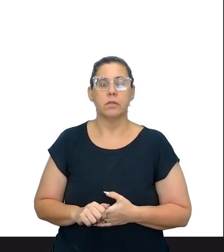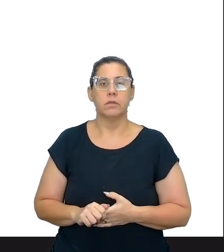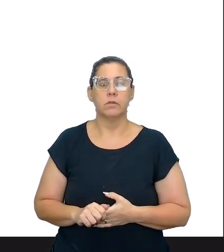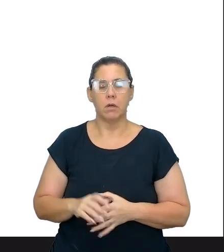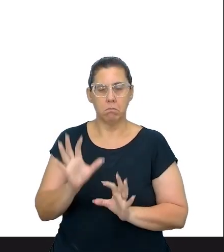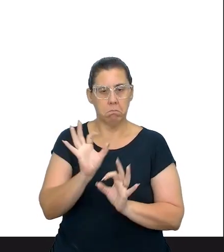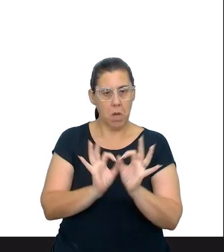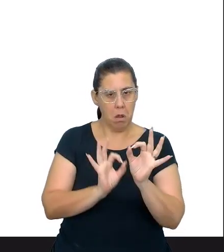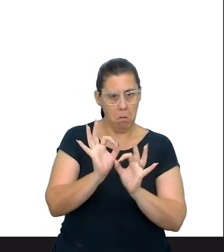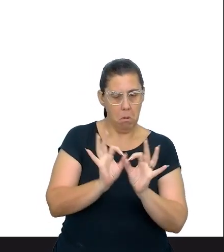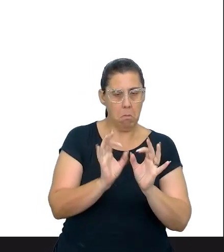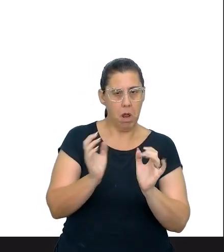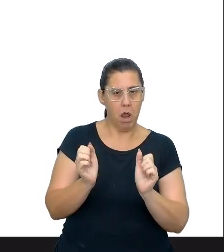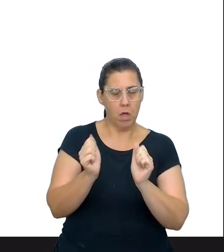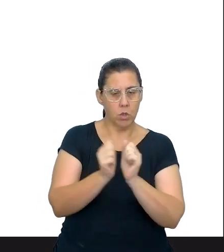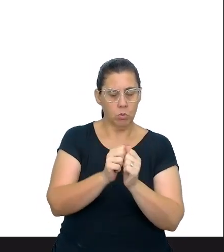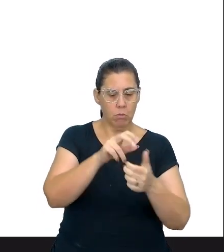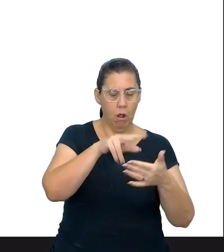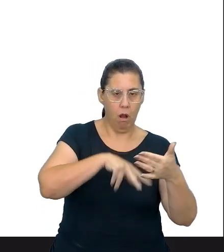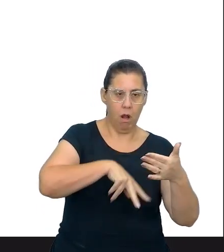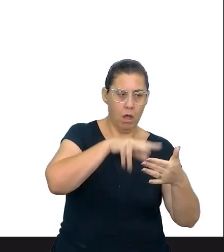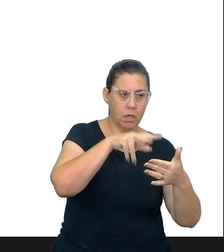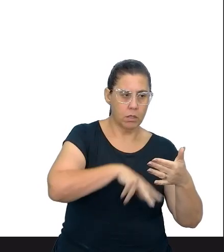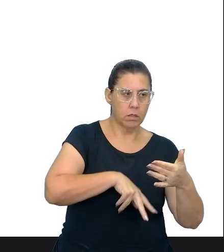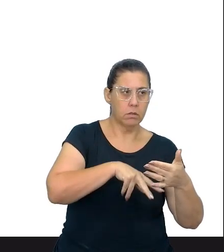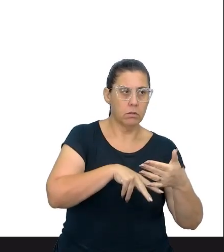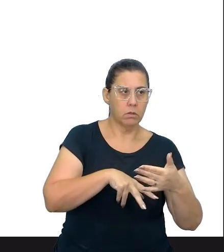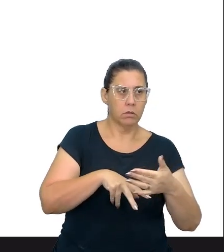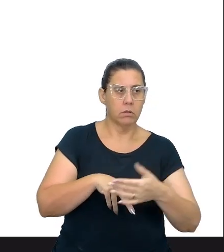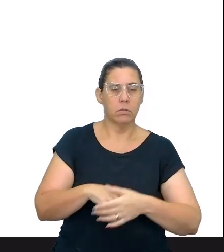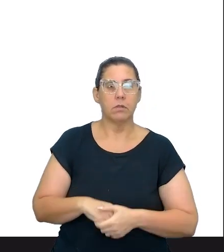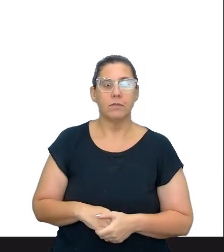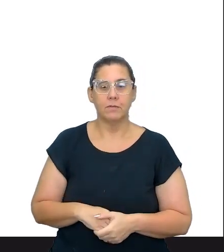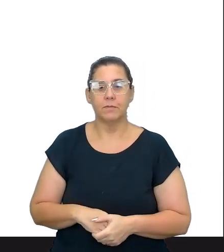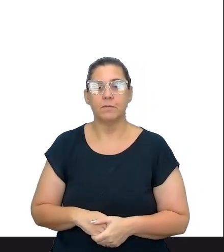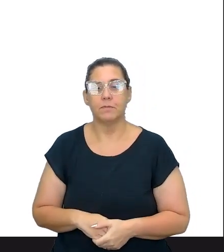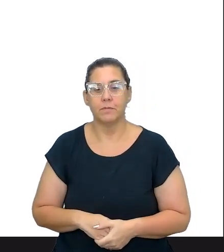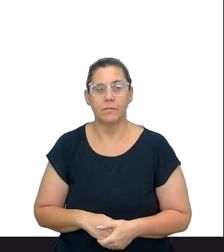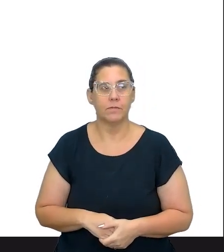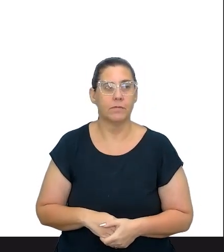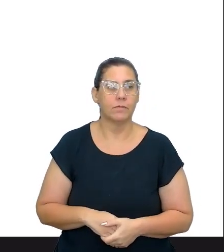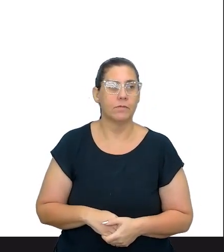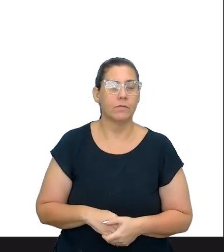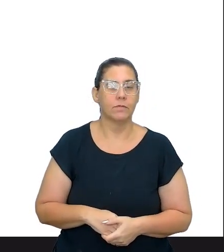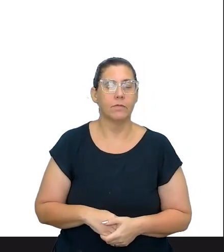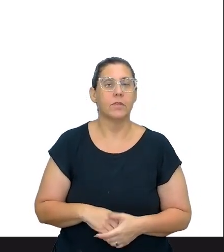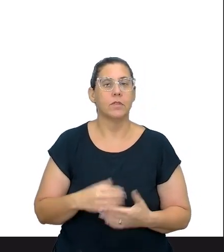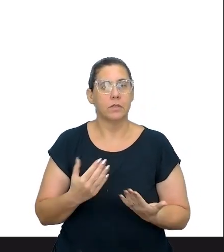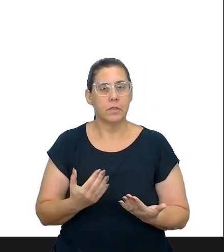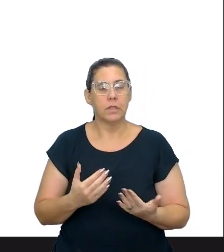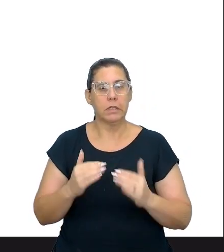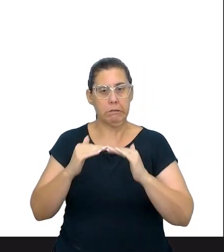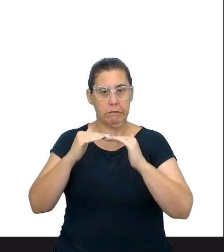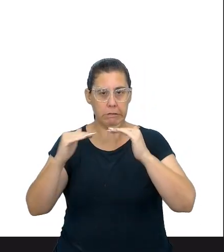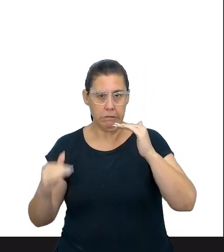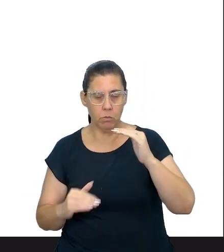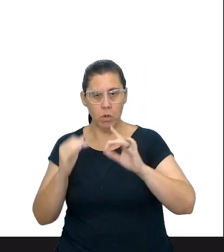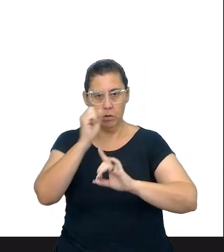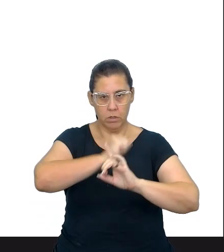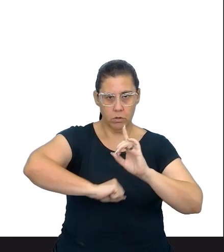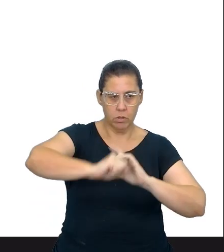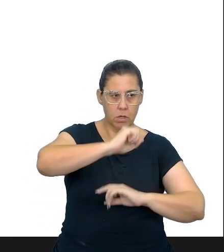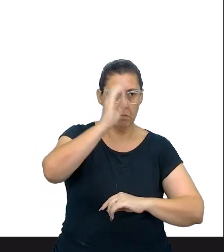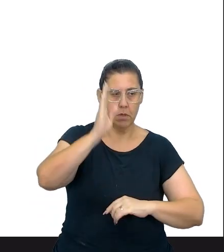que articular junto com a leitura lá do Noel Rosa, né? Que mostra lá como que tem como tema desigualdade social brasileira